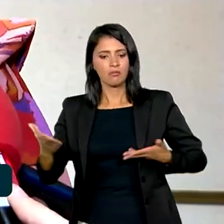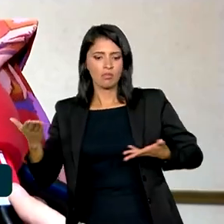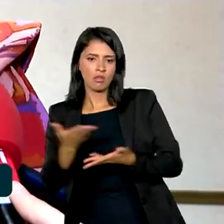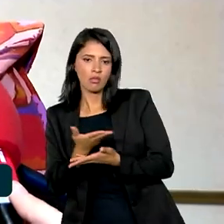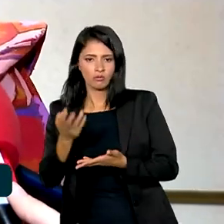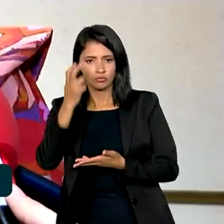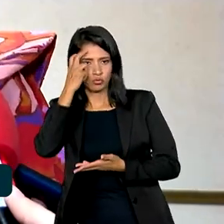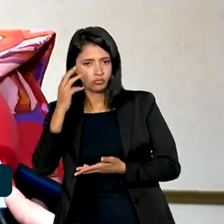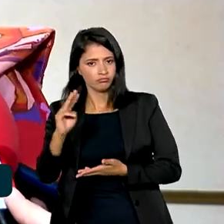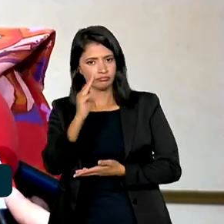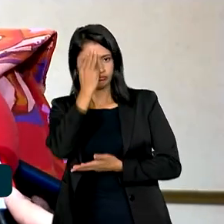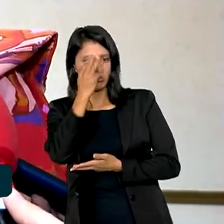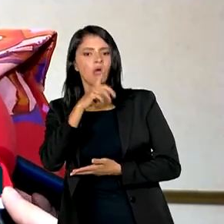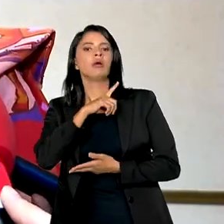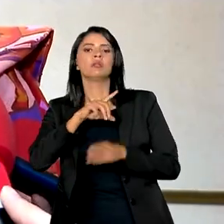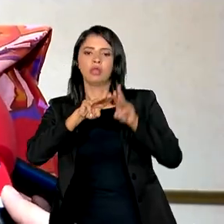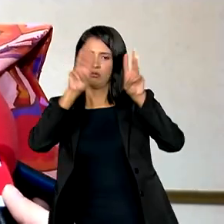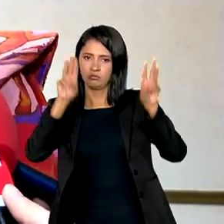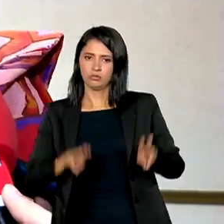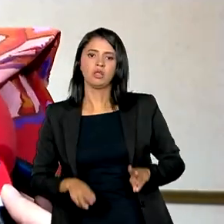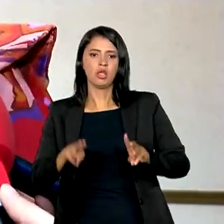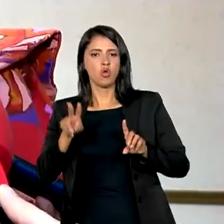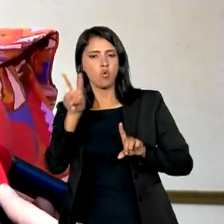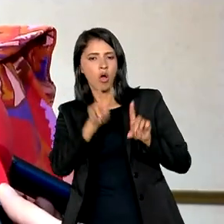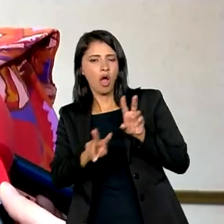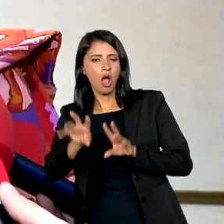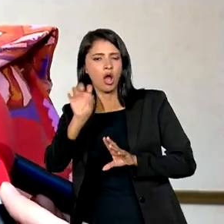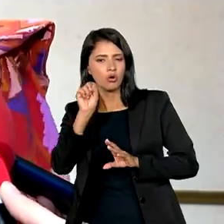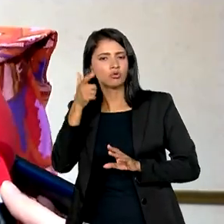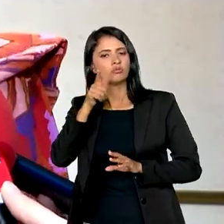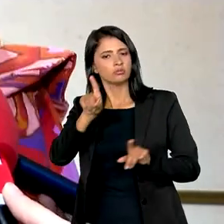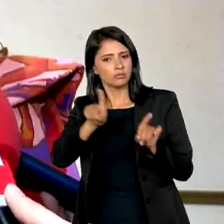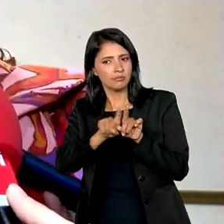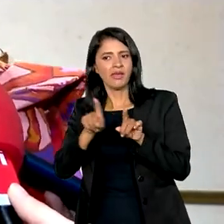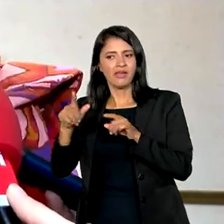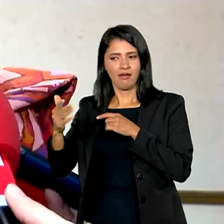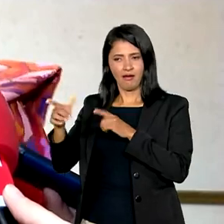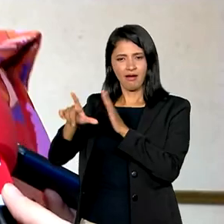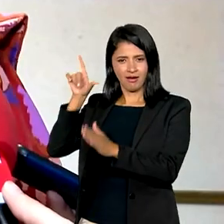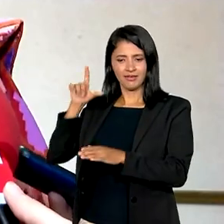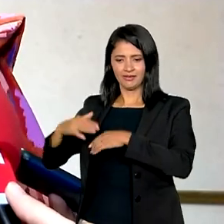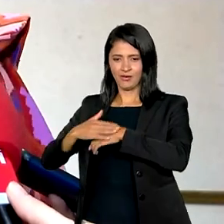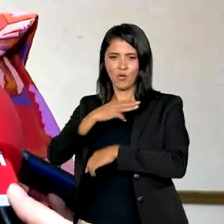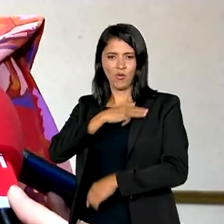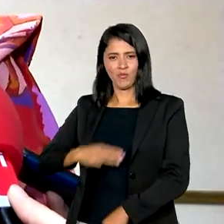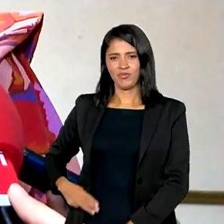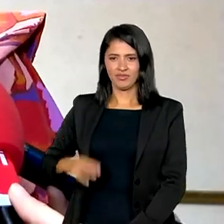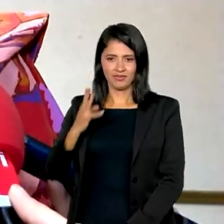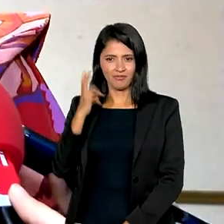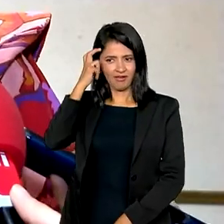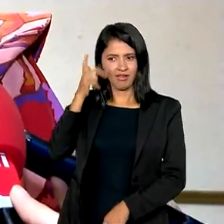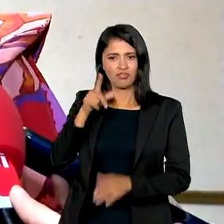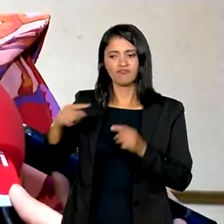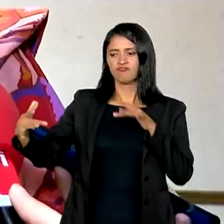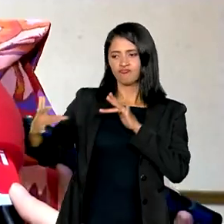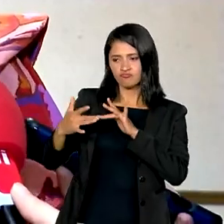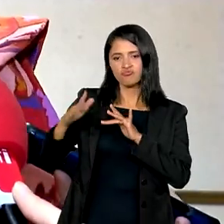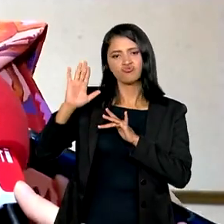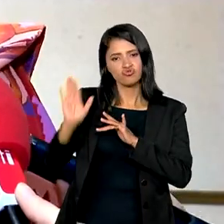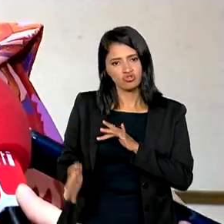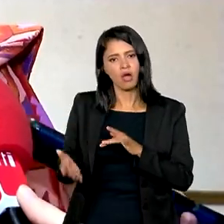cultura, memória. Tem o Museu Aqui do Audiovisual, que a gente também está tendo a levar para a Margareth, que já tinha tido contato com ela. E agora a gente também vai entrar